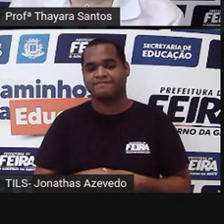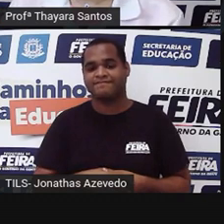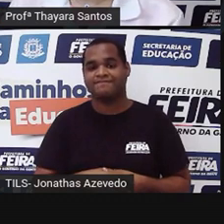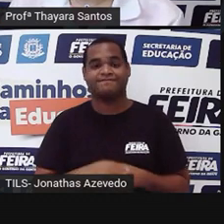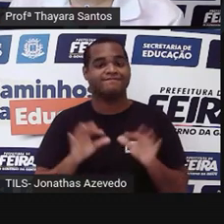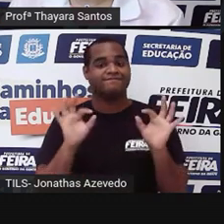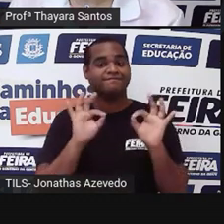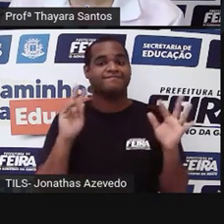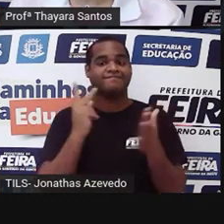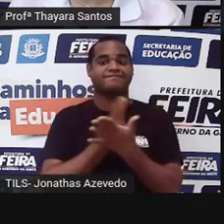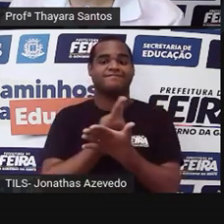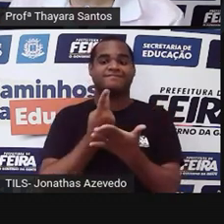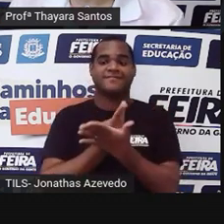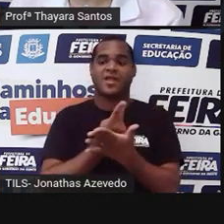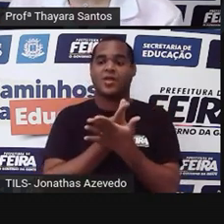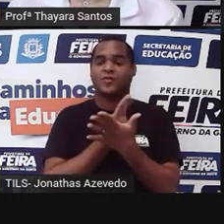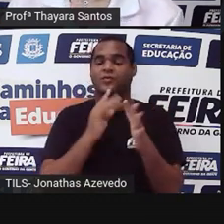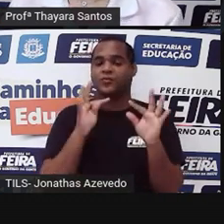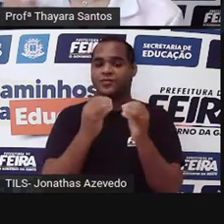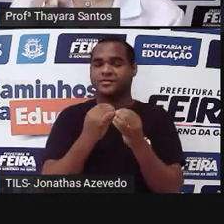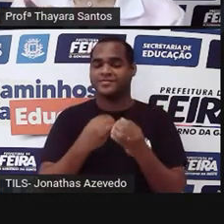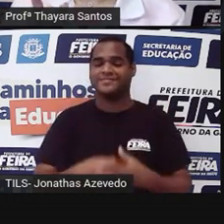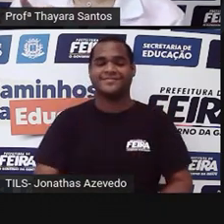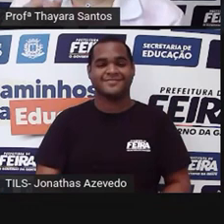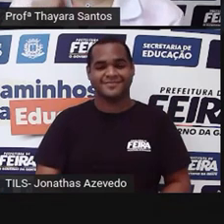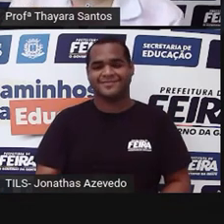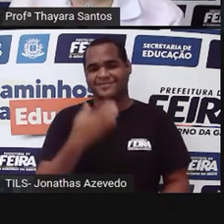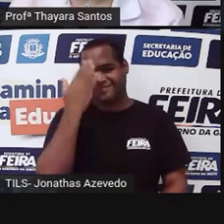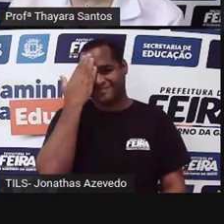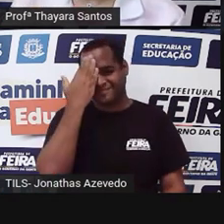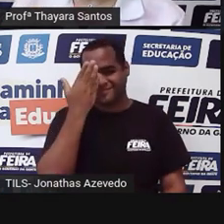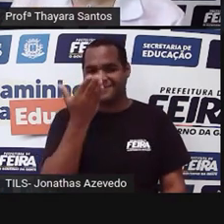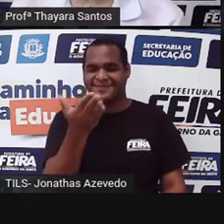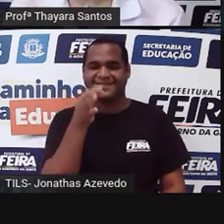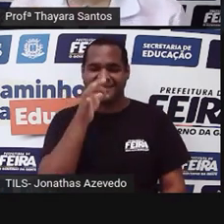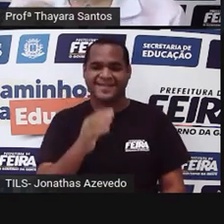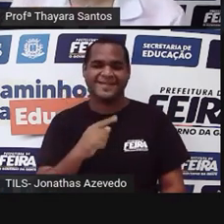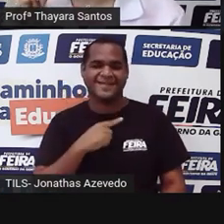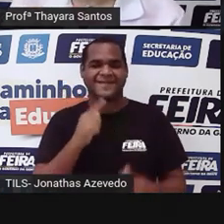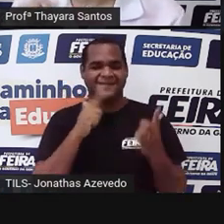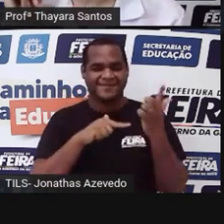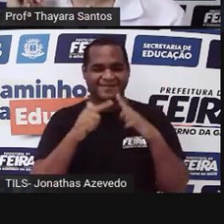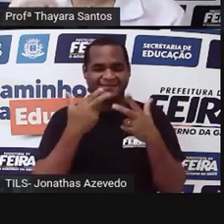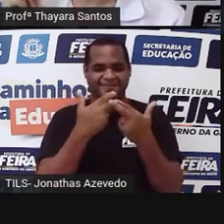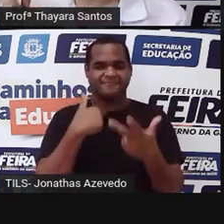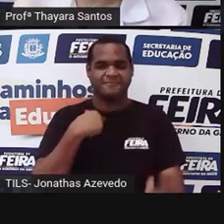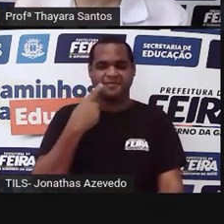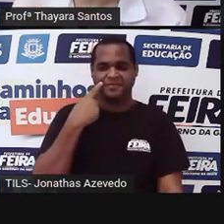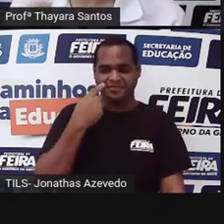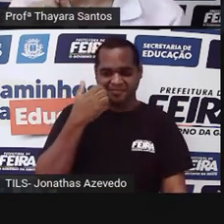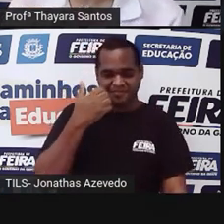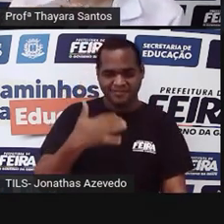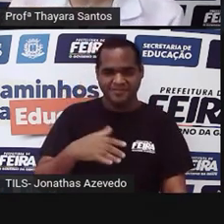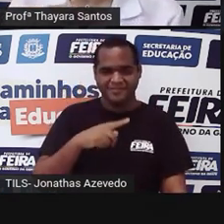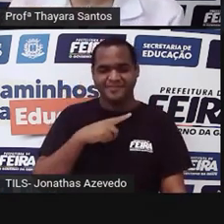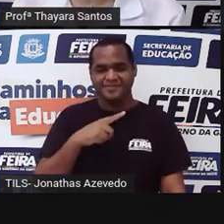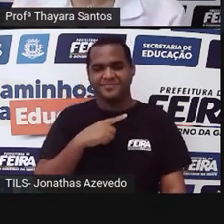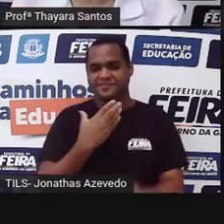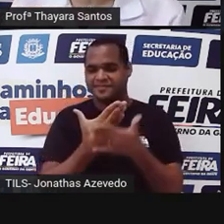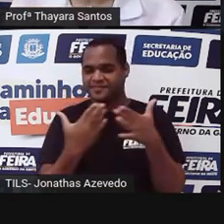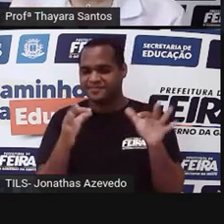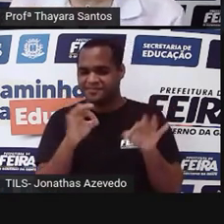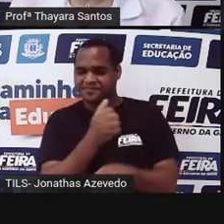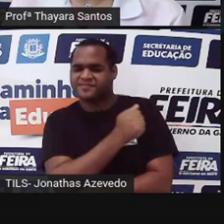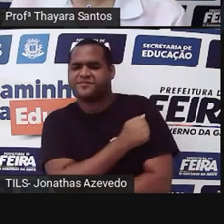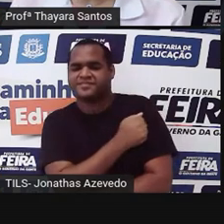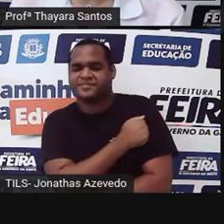Gente, eu errei tudo, tá vendo? Mas eu sei que vocês aí vão acertar tudinho, e eu quero ver o ranking de vocês. Quero ver quem vai ser o aluno